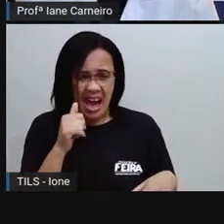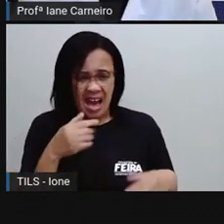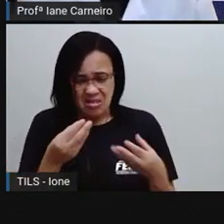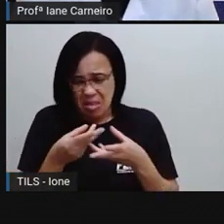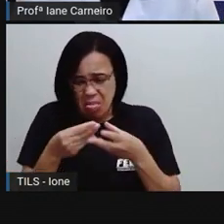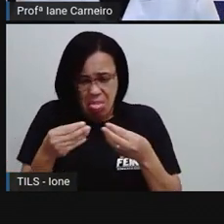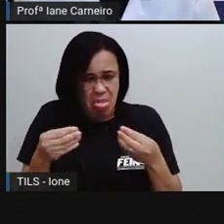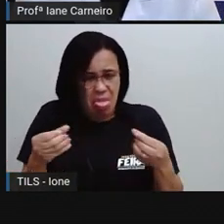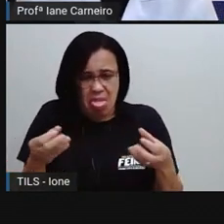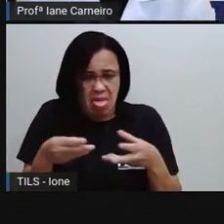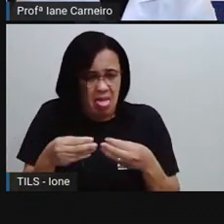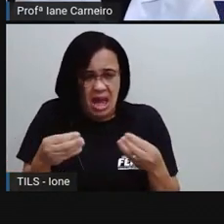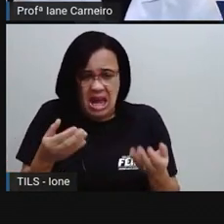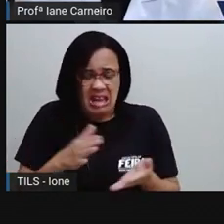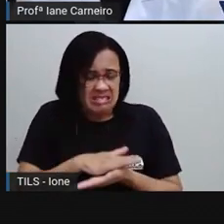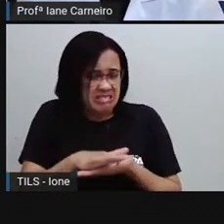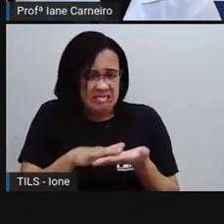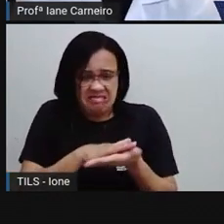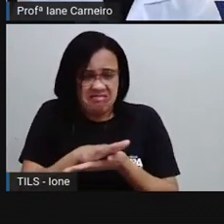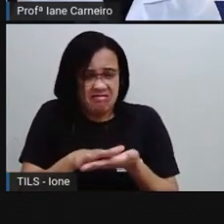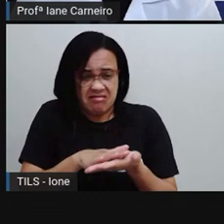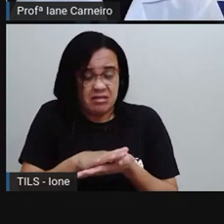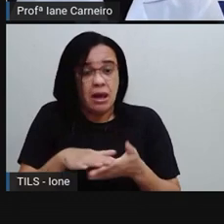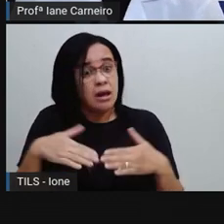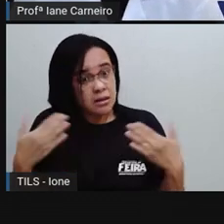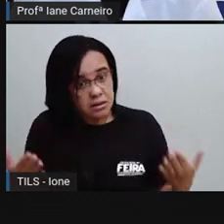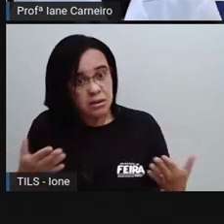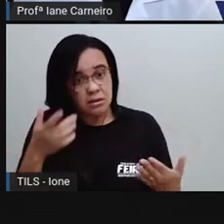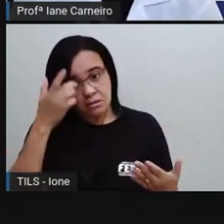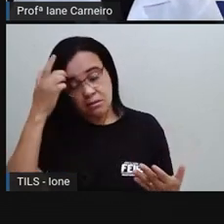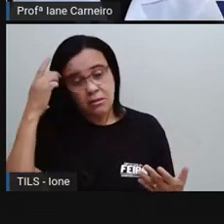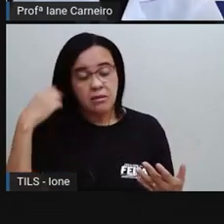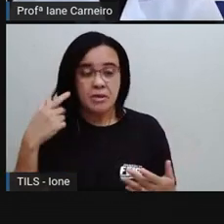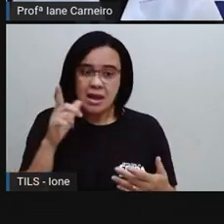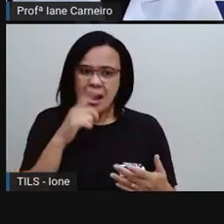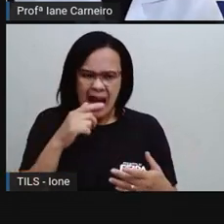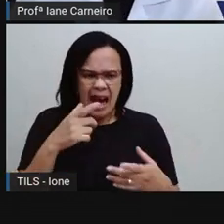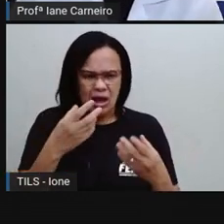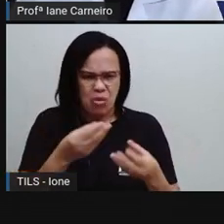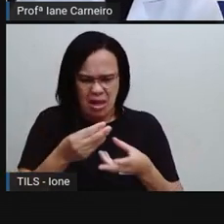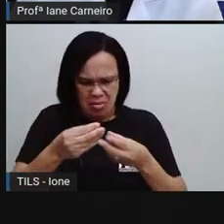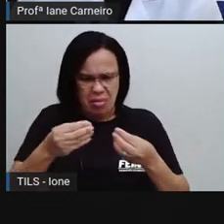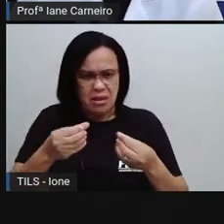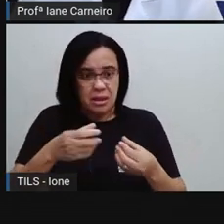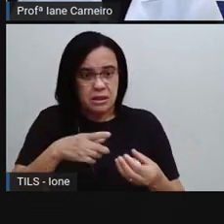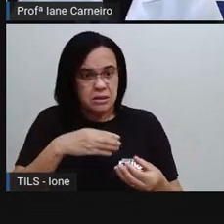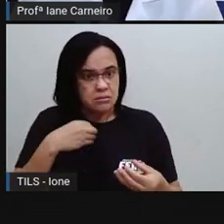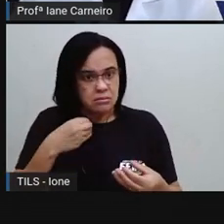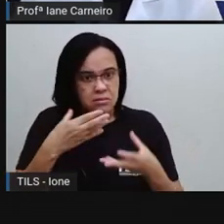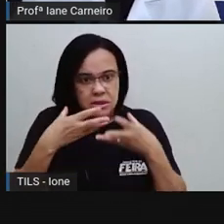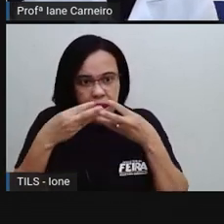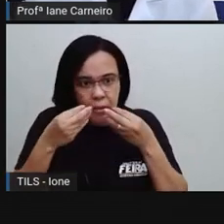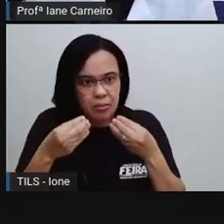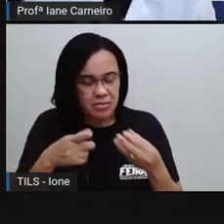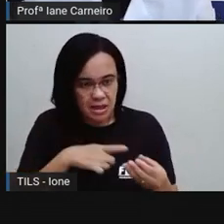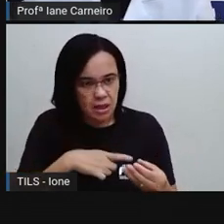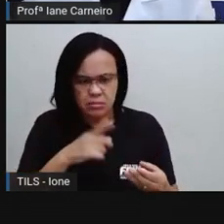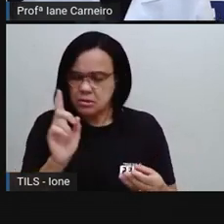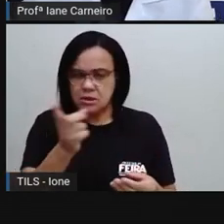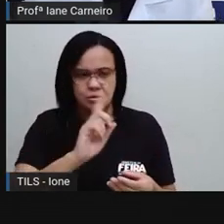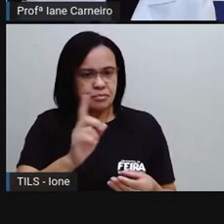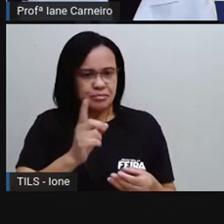bem. Água não foi feita pra ter gosto mesmo, não, viu? Então, a água, né? Pra facilitar, né? Pra quem não